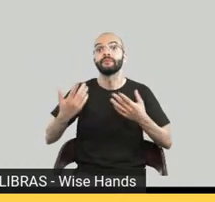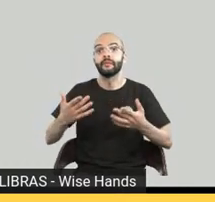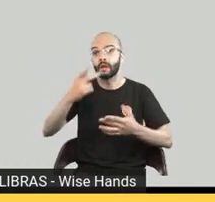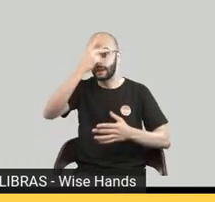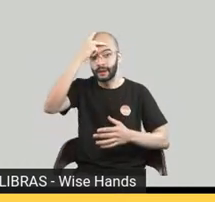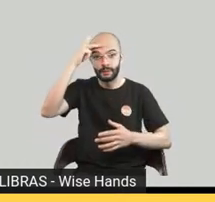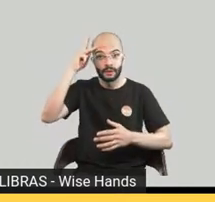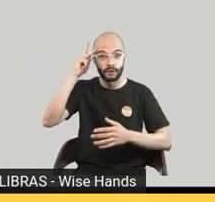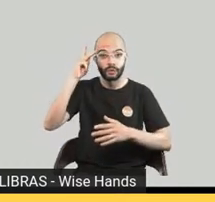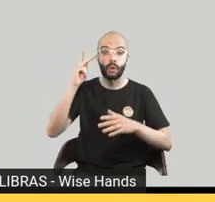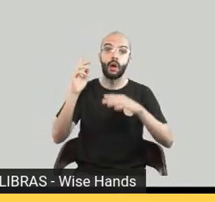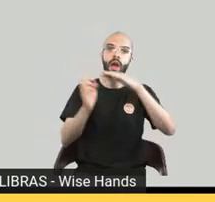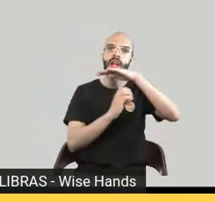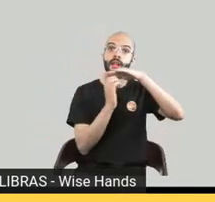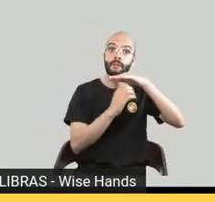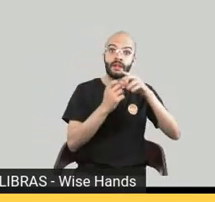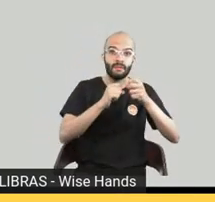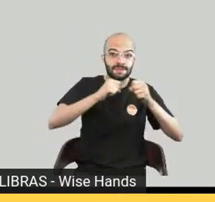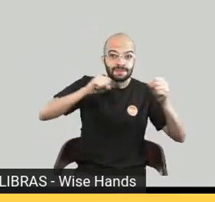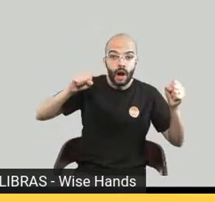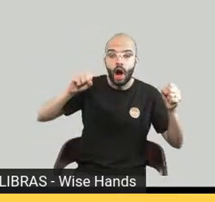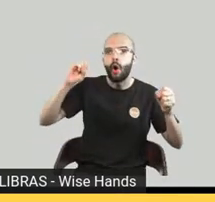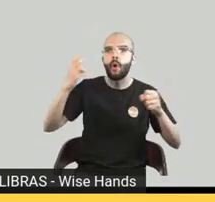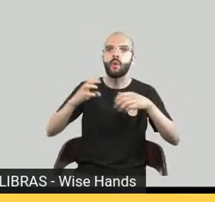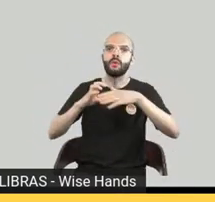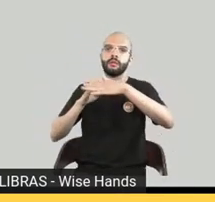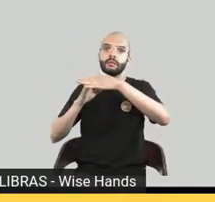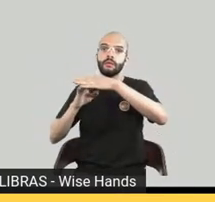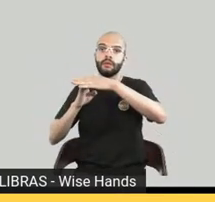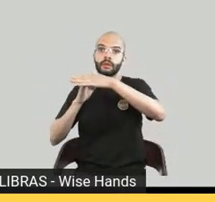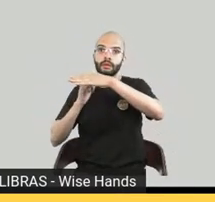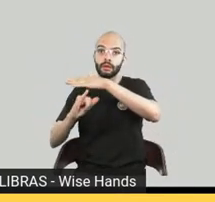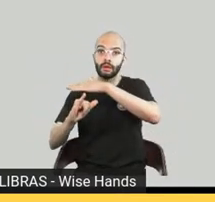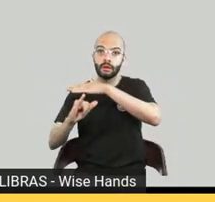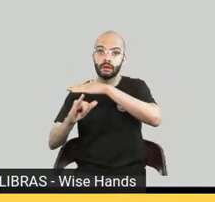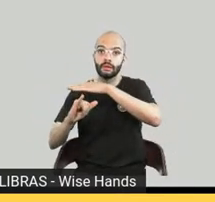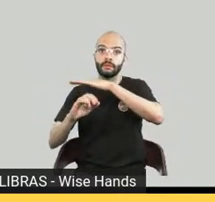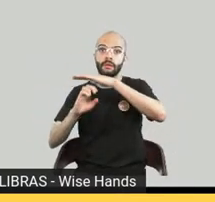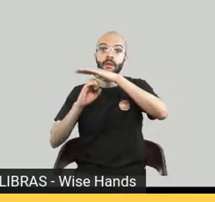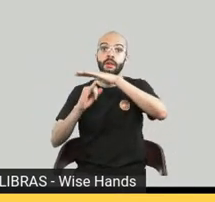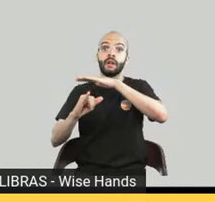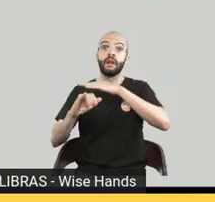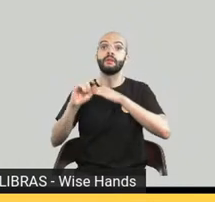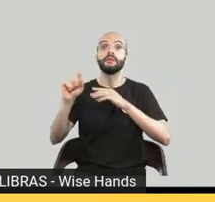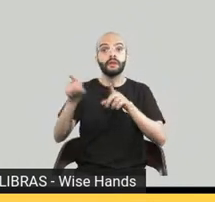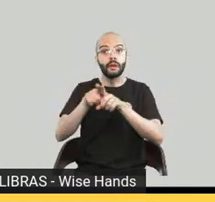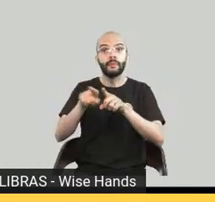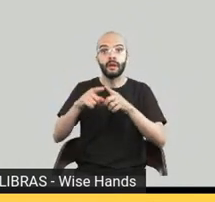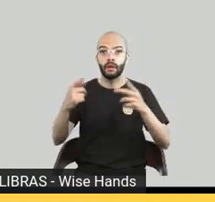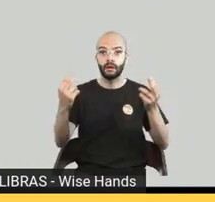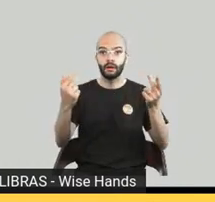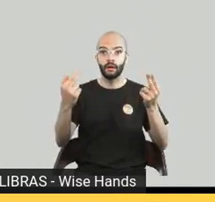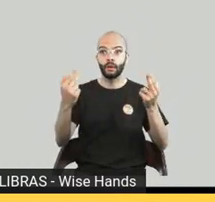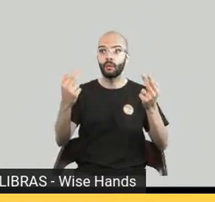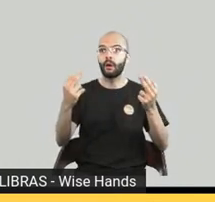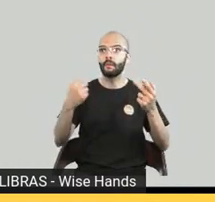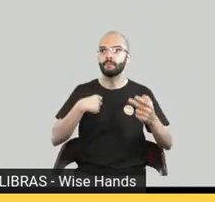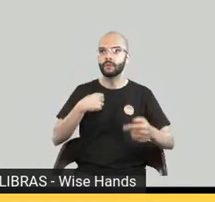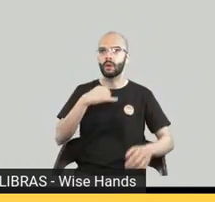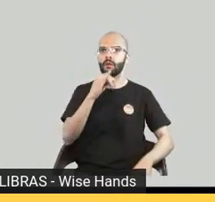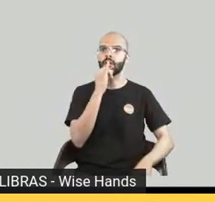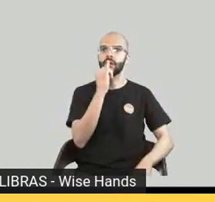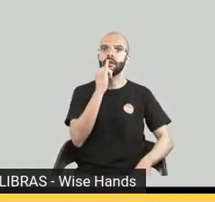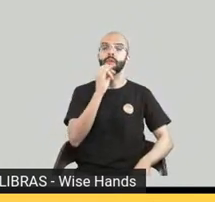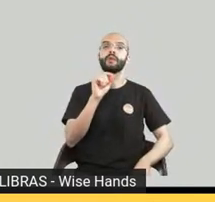empresa numa empresa tradicional acho que tem que começar a pensar um pouquinho como que é eu dou um grande exemplo é do ISO 9000